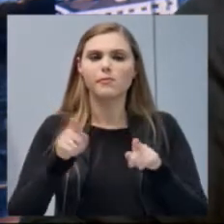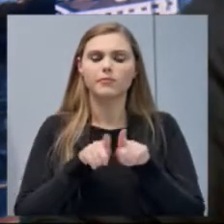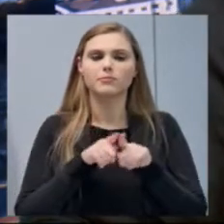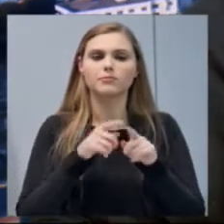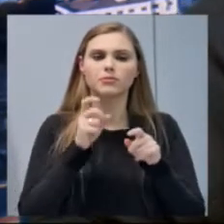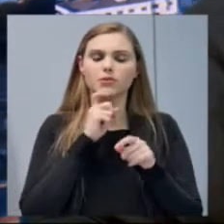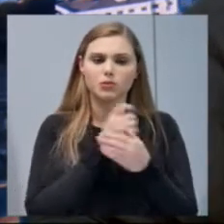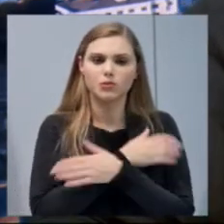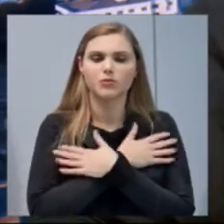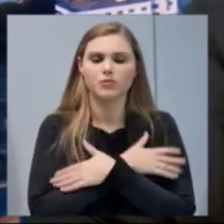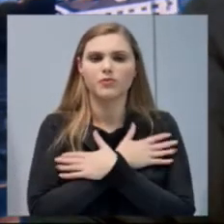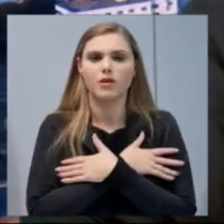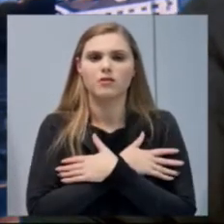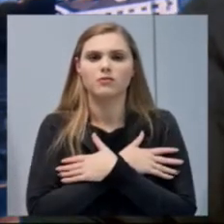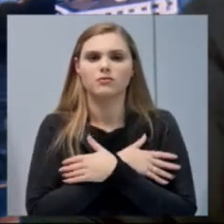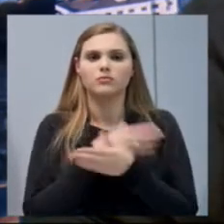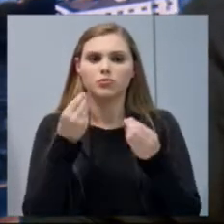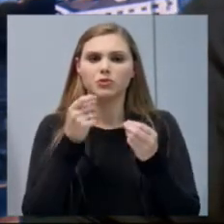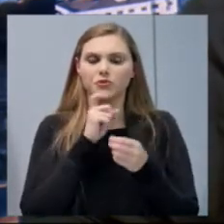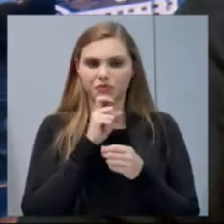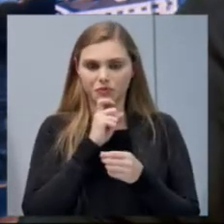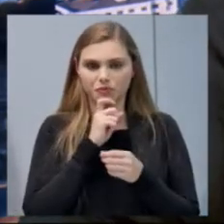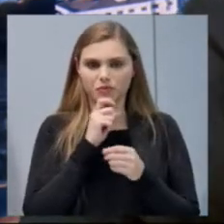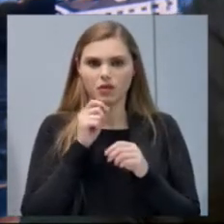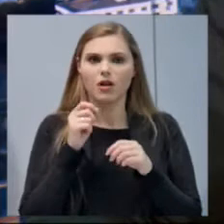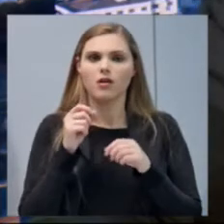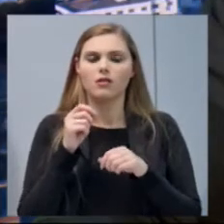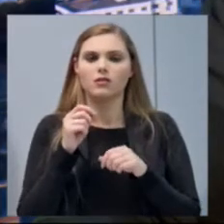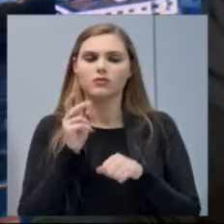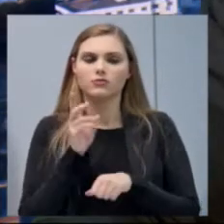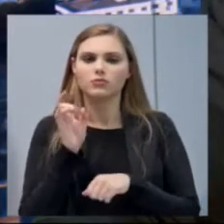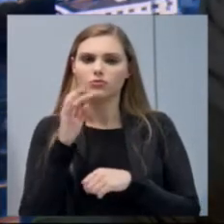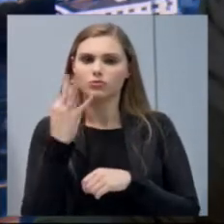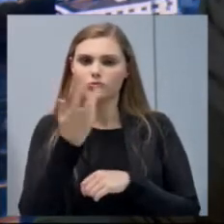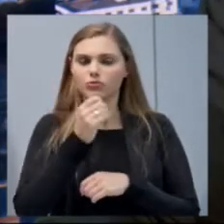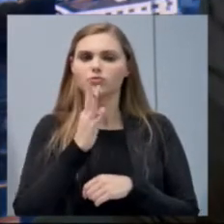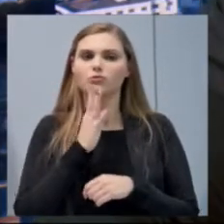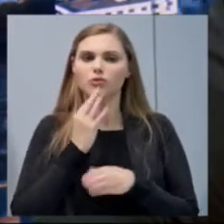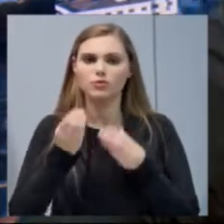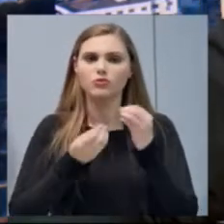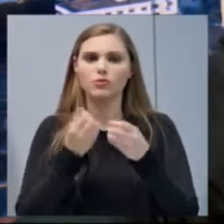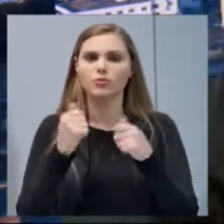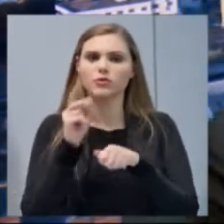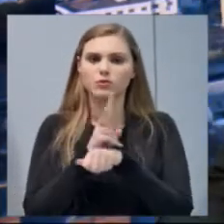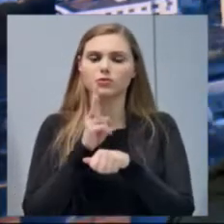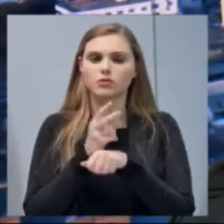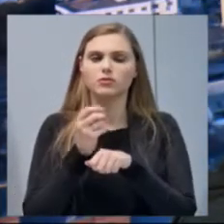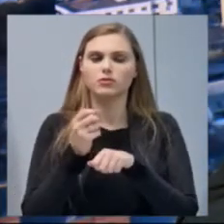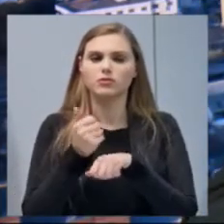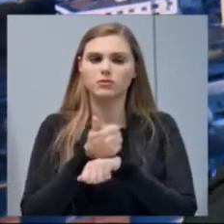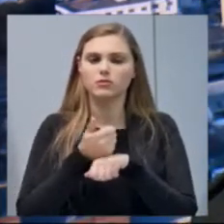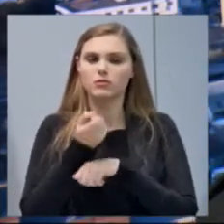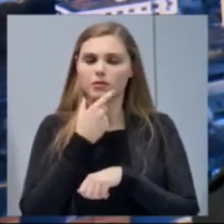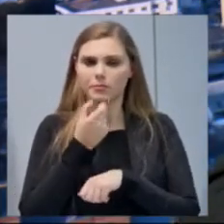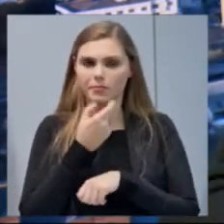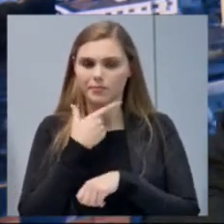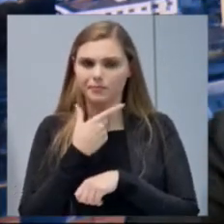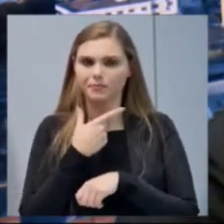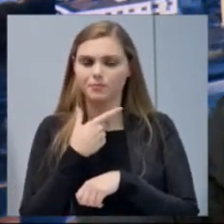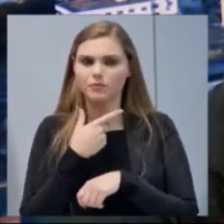o Ricardo conhece o processo dos medicamentos, também trabalhei um período acompanhando farmácia. Então,